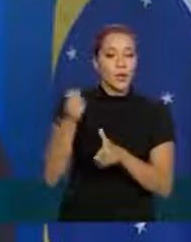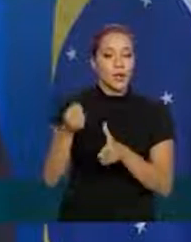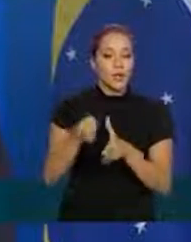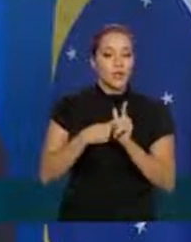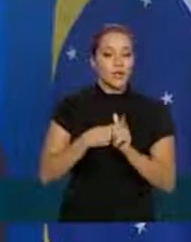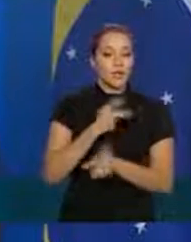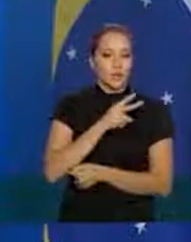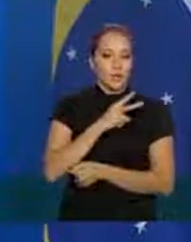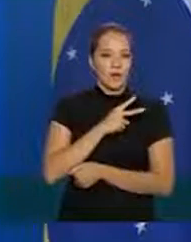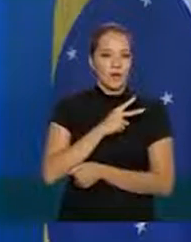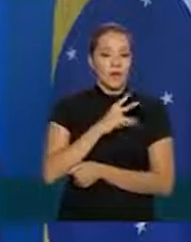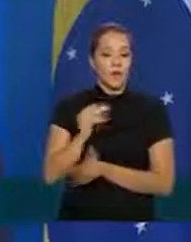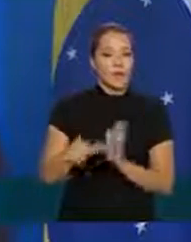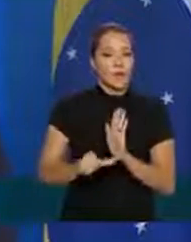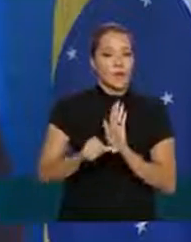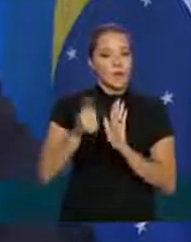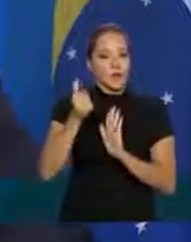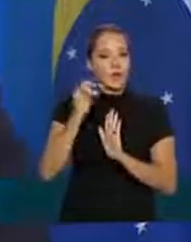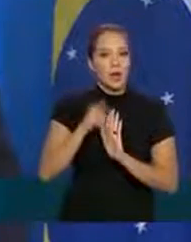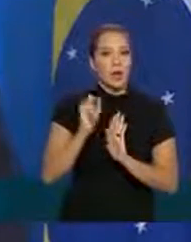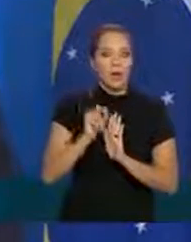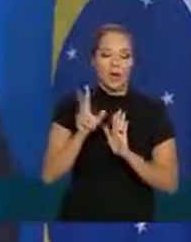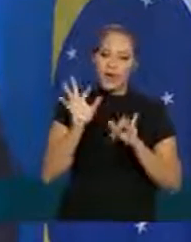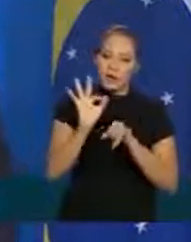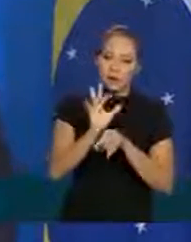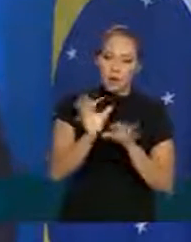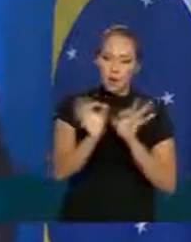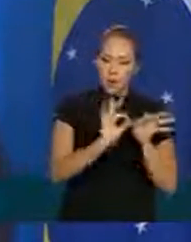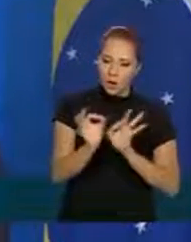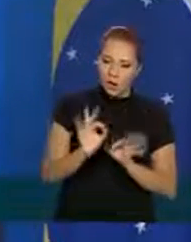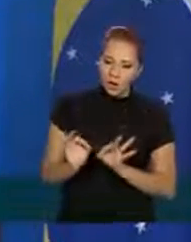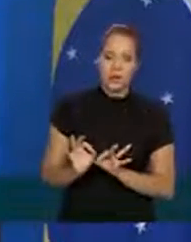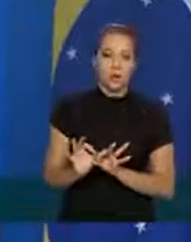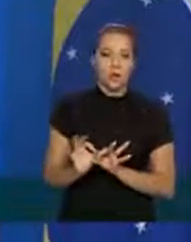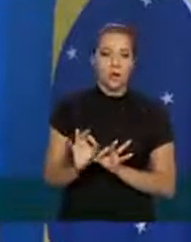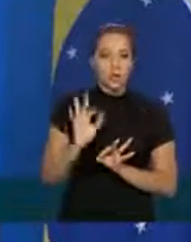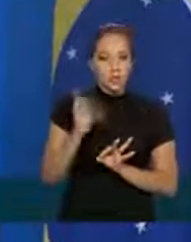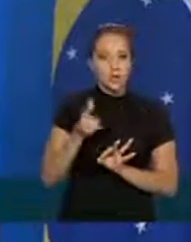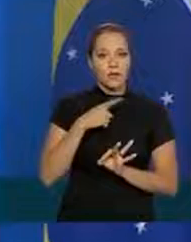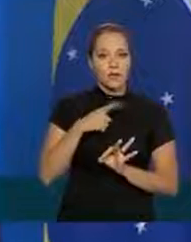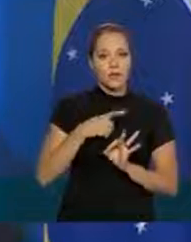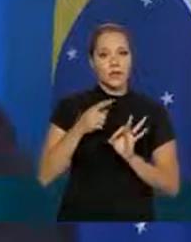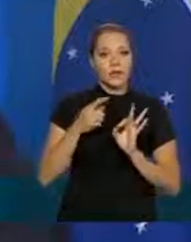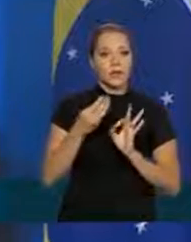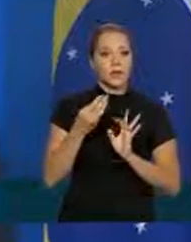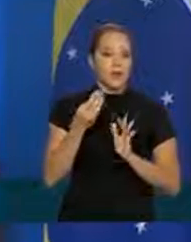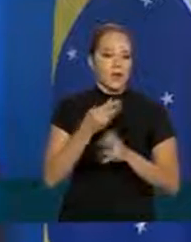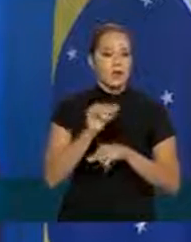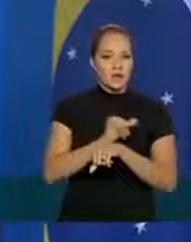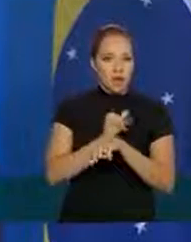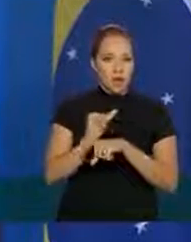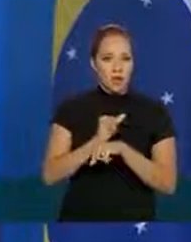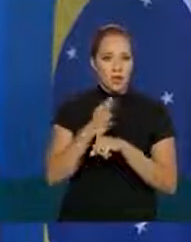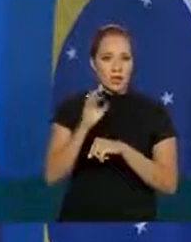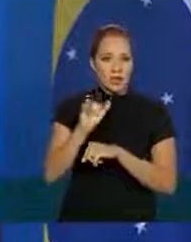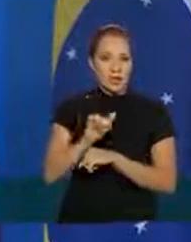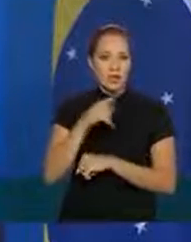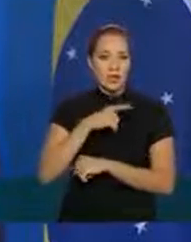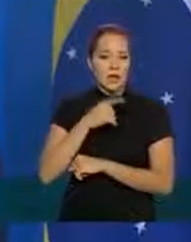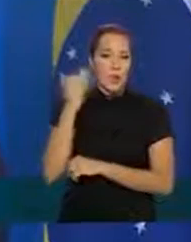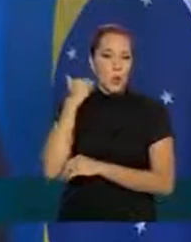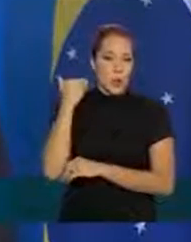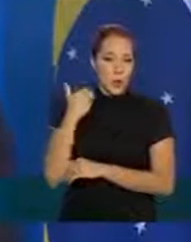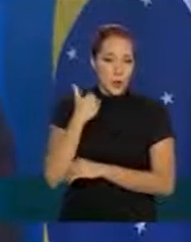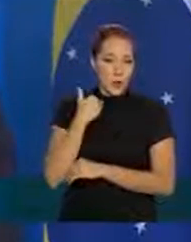primeira parte é instrumentalizar isso então o que a gente fez a gente já fez uma medida que já está valendo para debêntures ou seja se você é um banco e tem